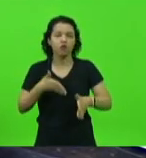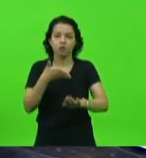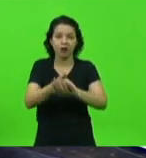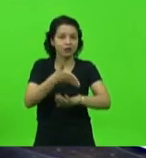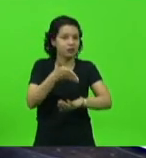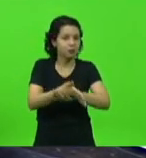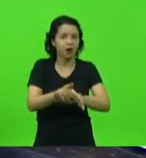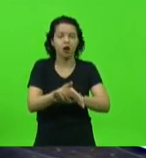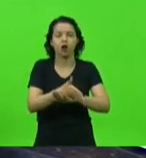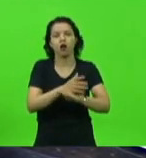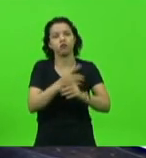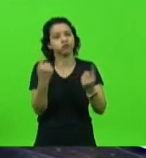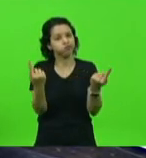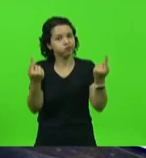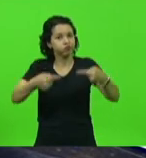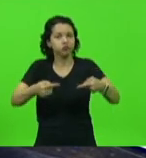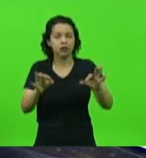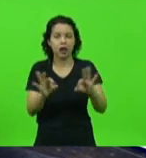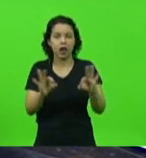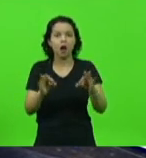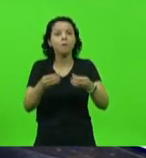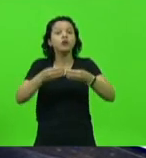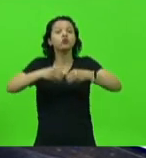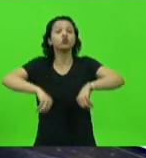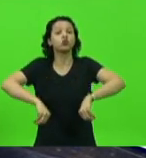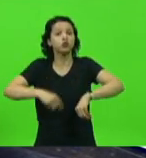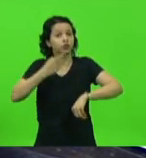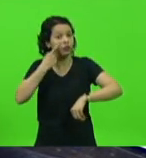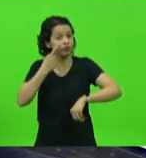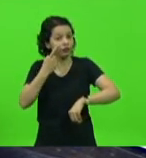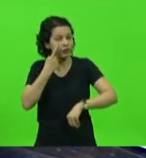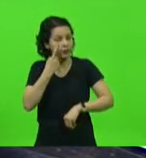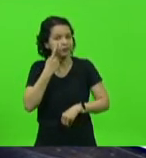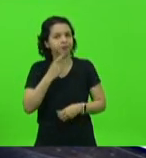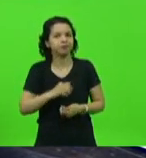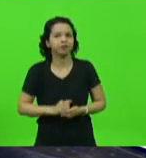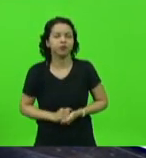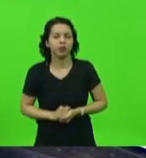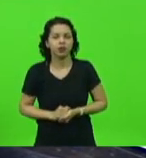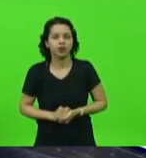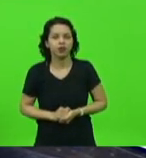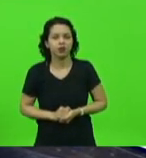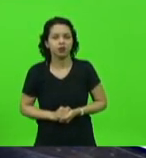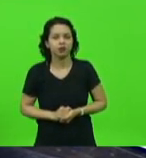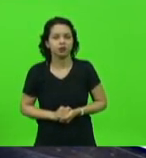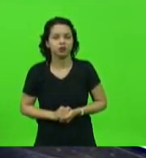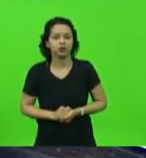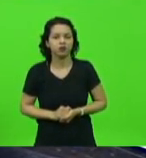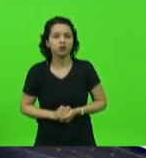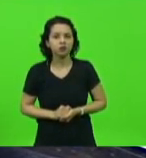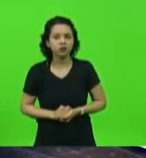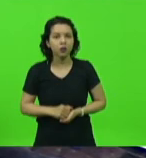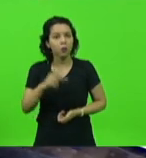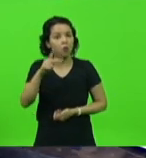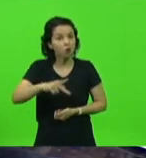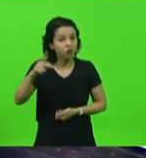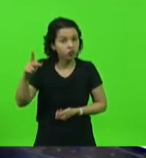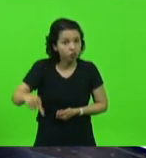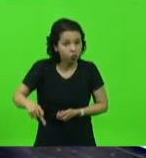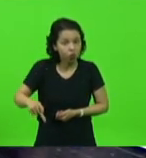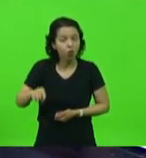Agora está aqui. Olha os prejuízos. Isso aqui trazido por professores, por professores